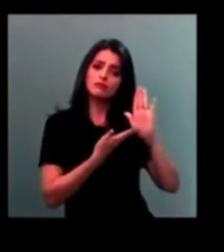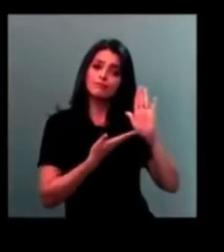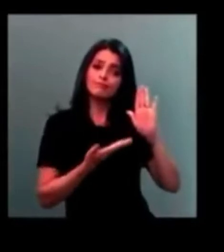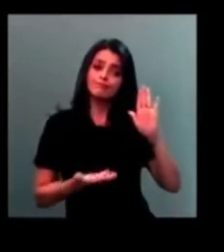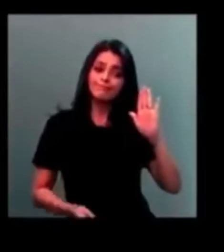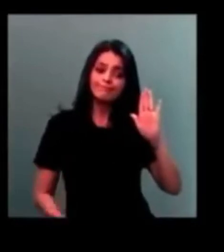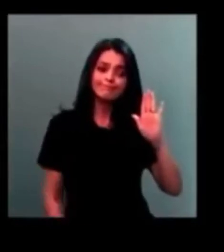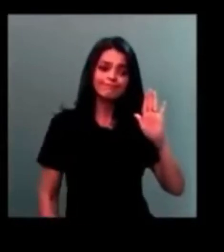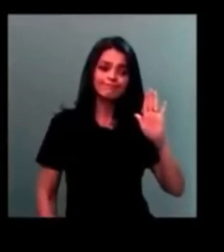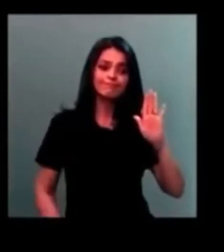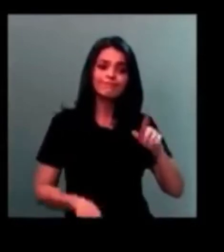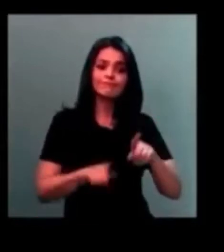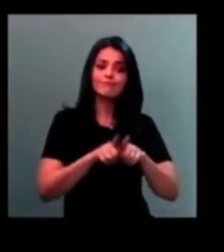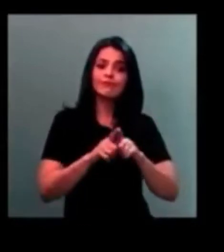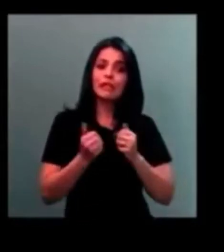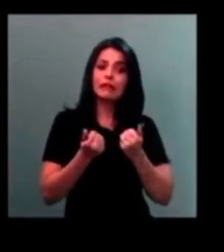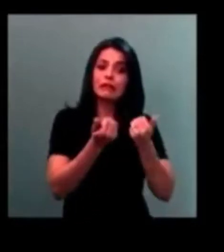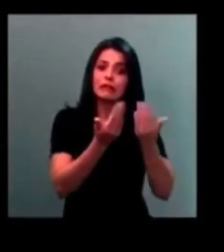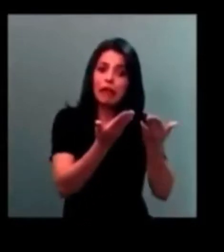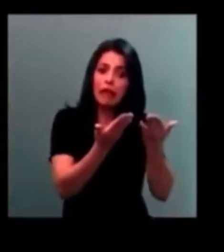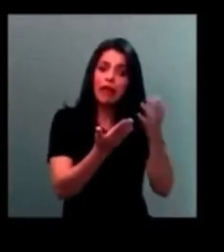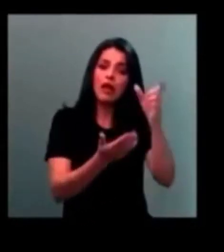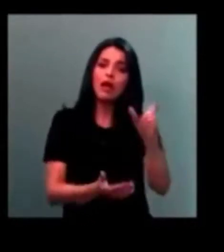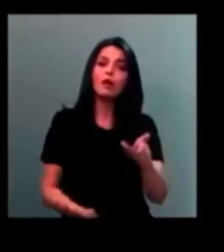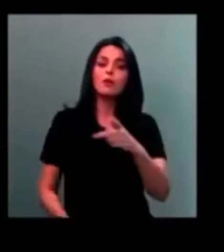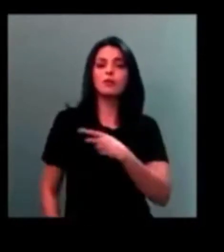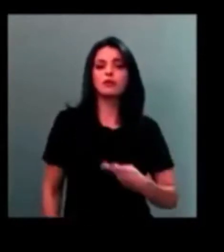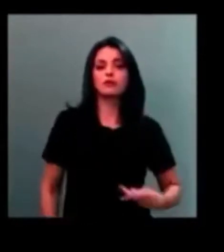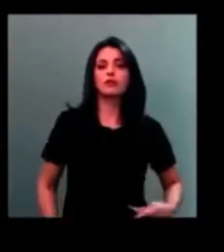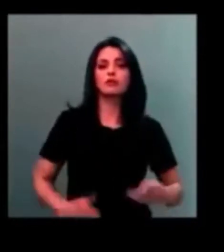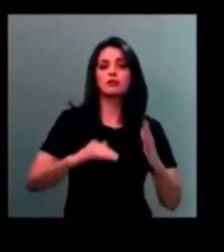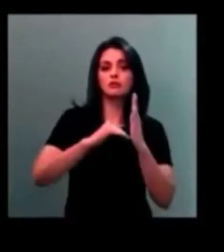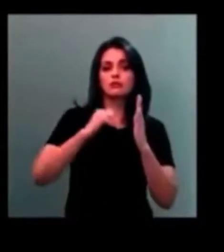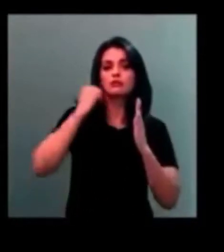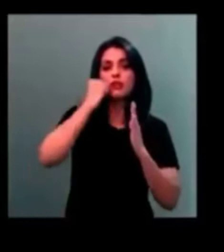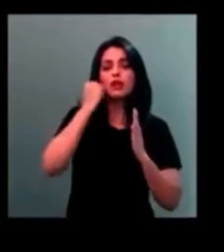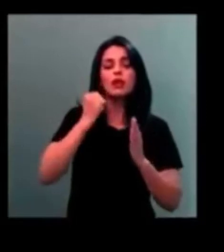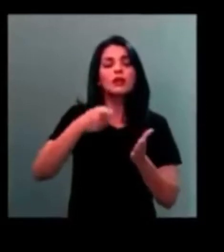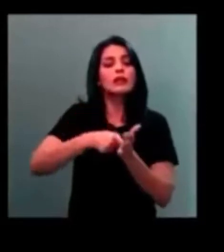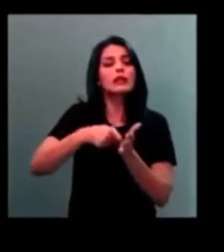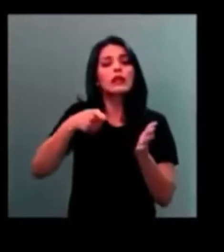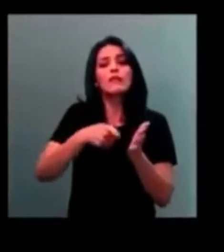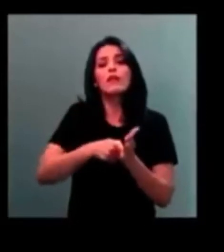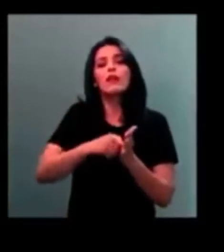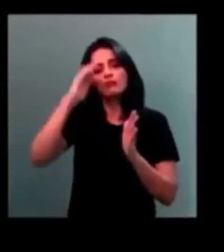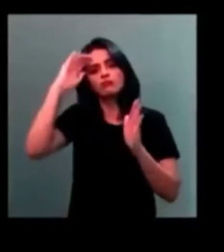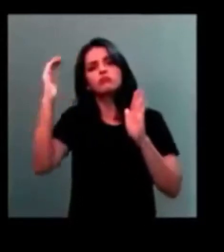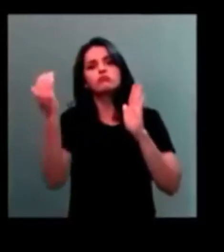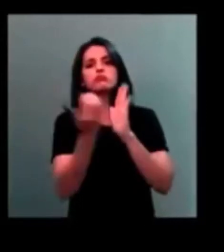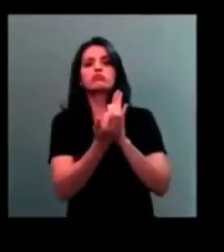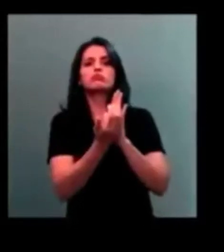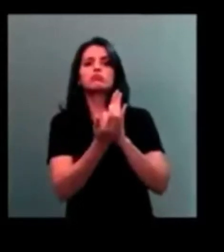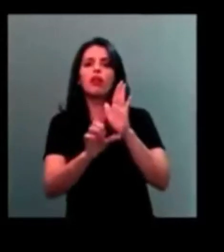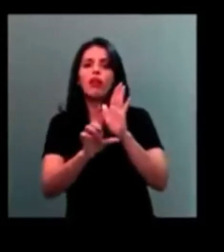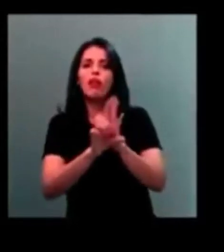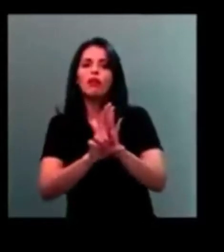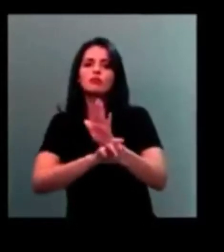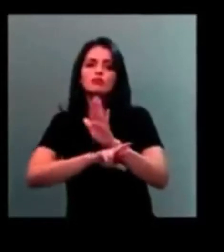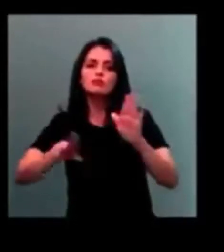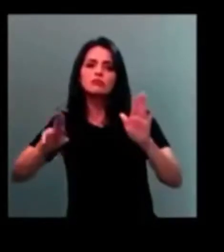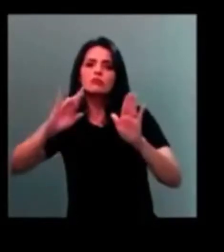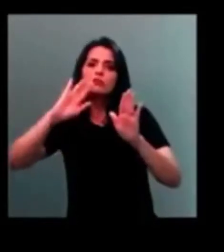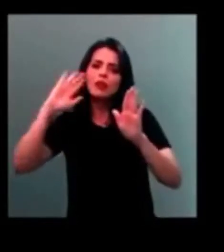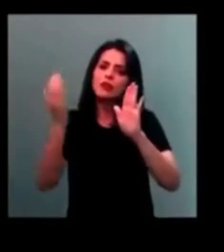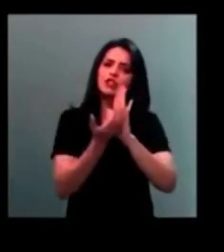ao presidente da casa o dever-poder de fazer cumprir a Constituição, as leis e o